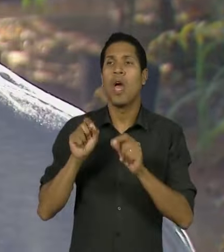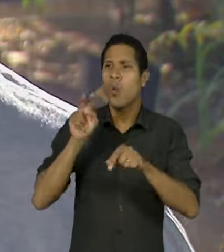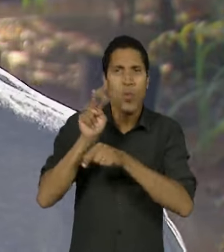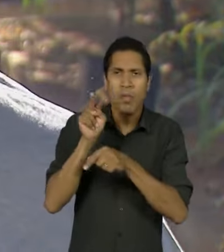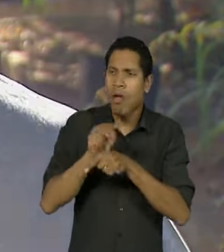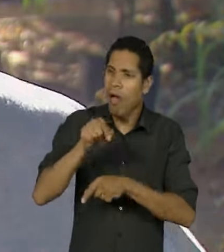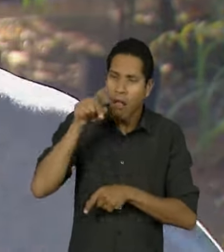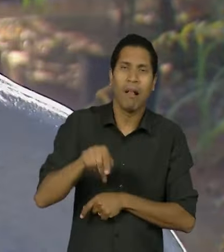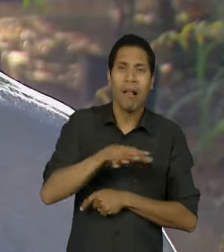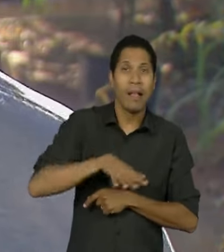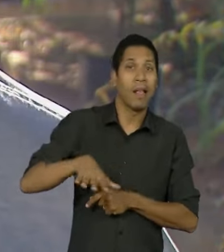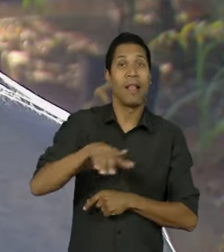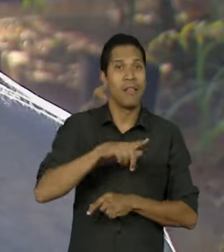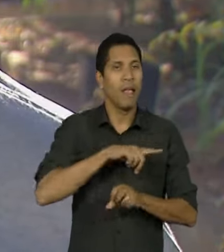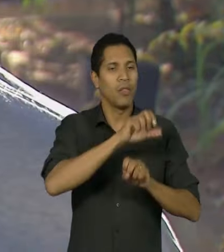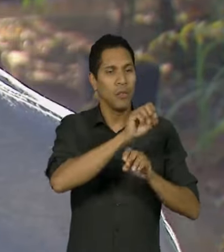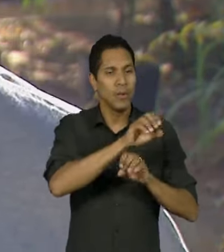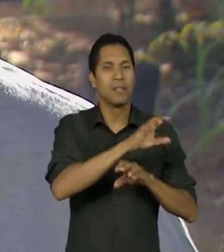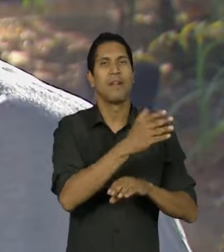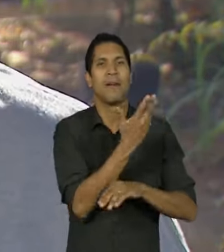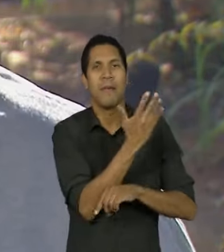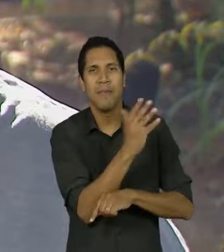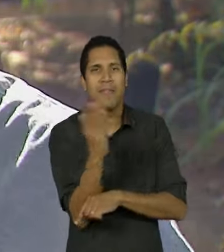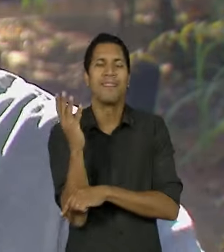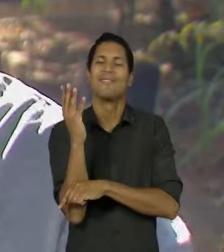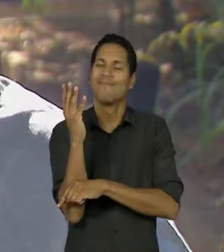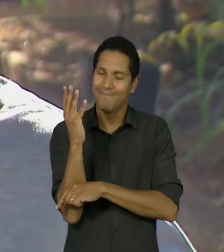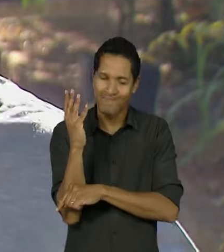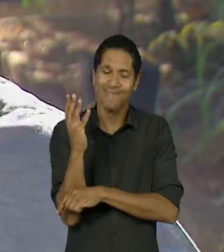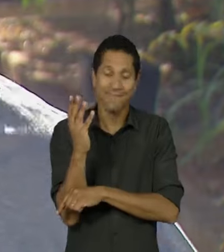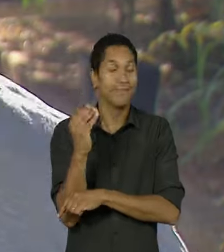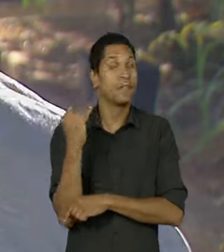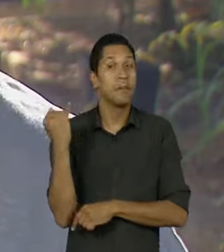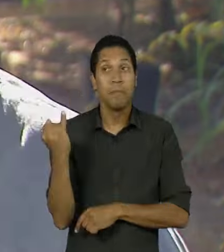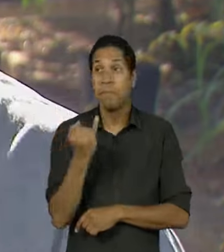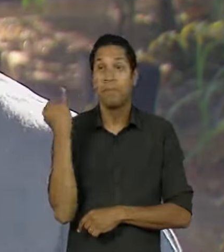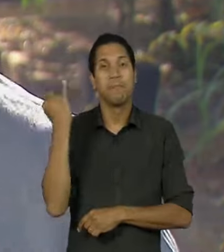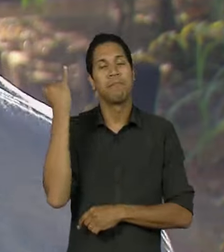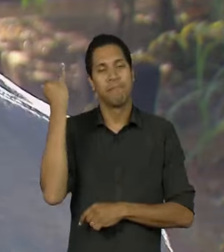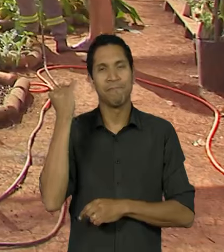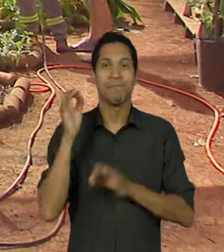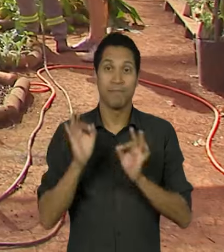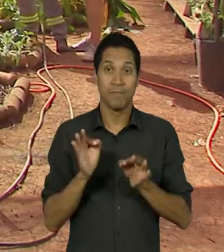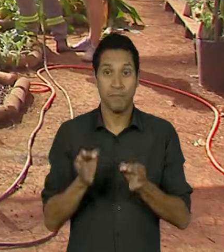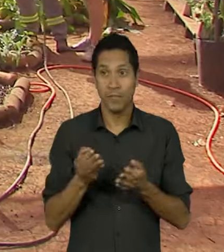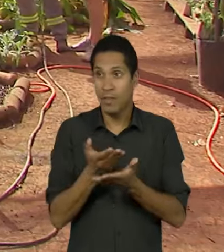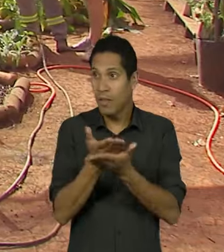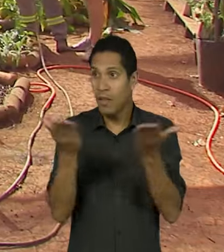lugar da educação ambiental e principalmente nessa fase que o mundo precisa.